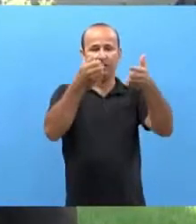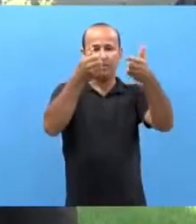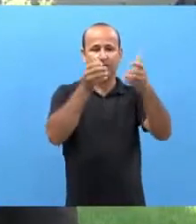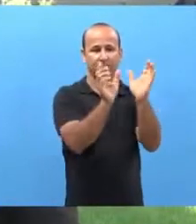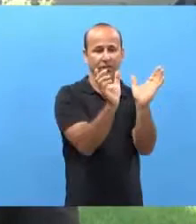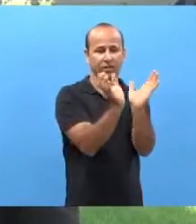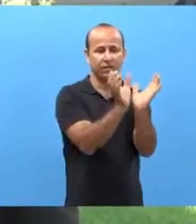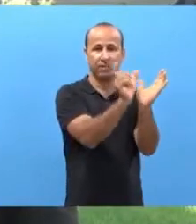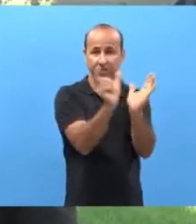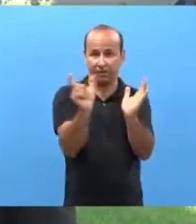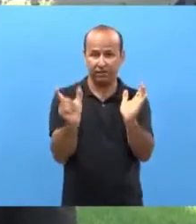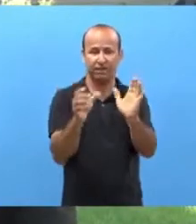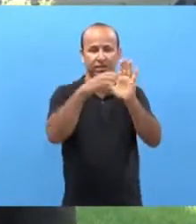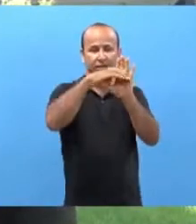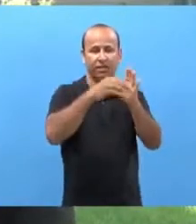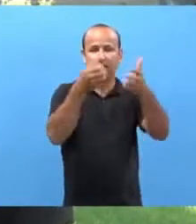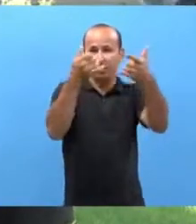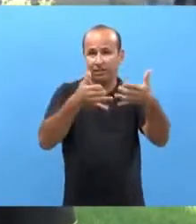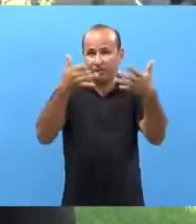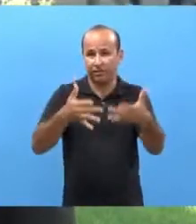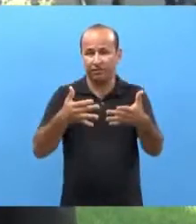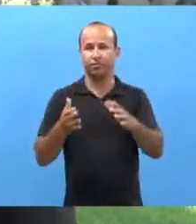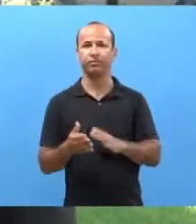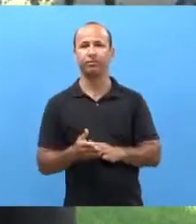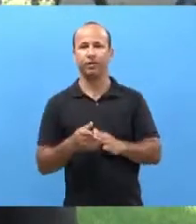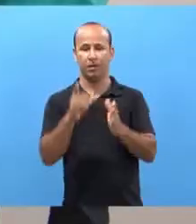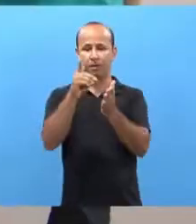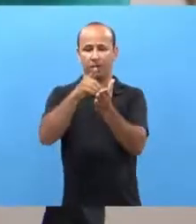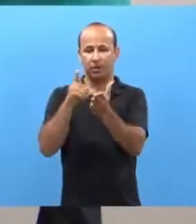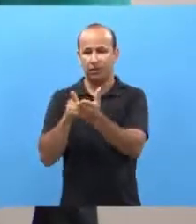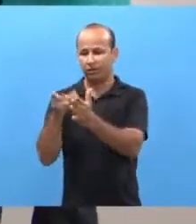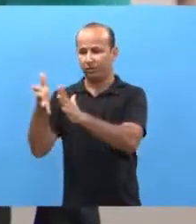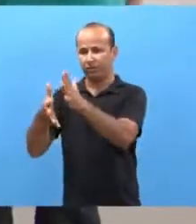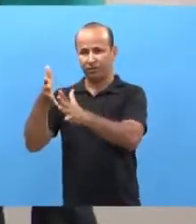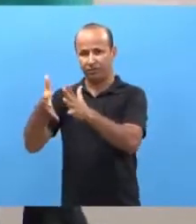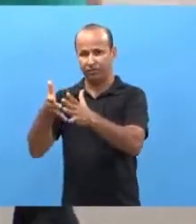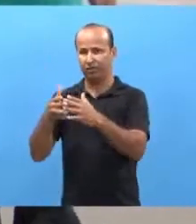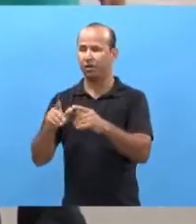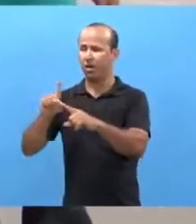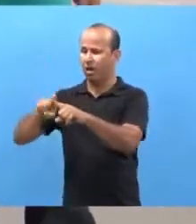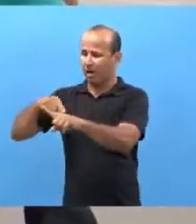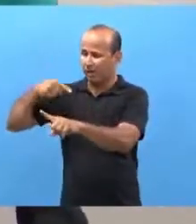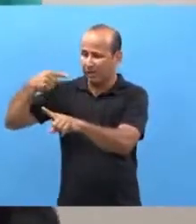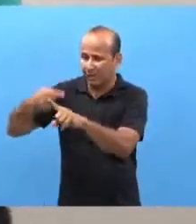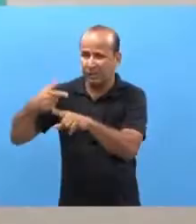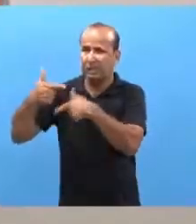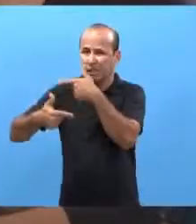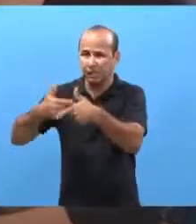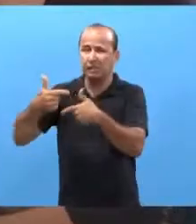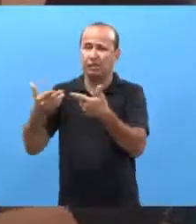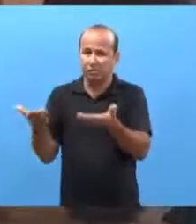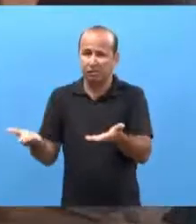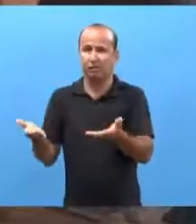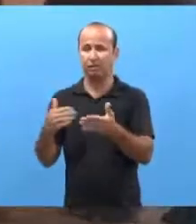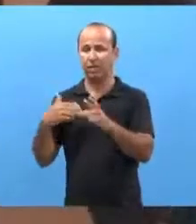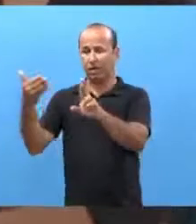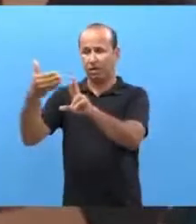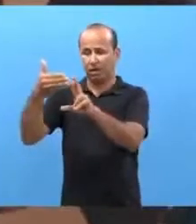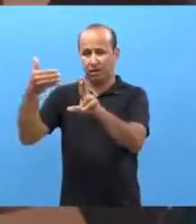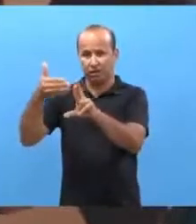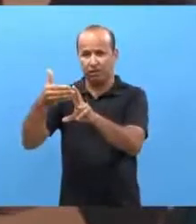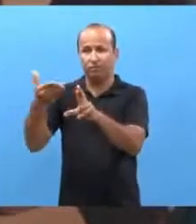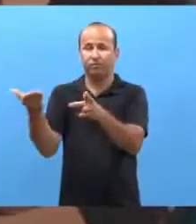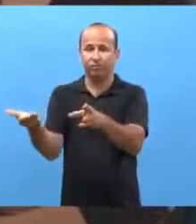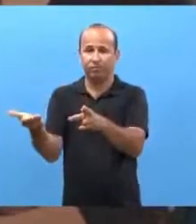as classes dessa palavra e as definições. Um dicionário de língua de sinais exige da gente muito mais do que isso. Uma